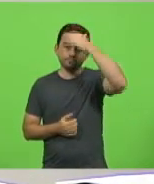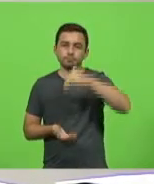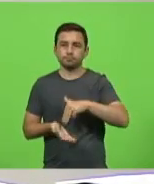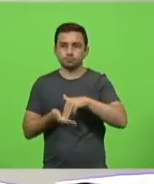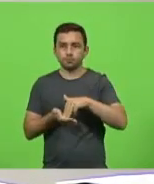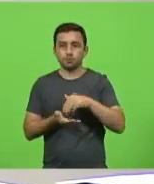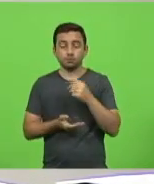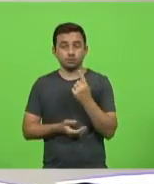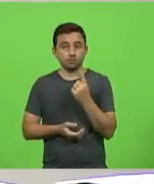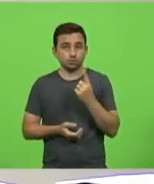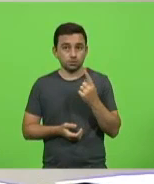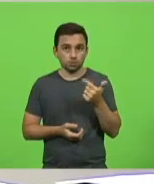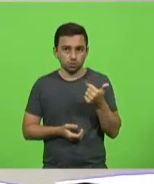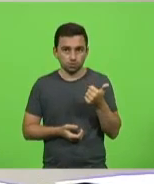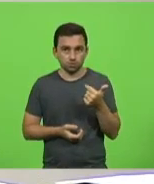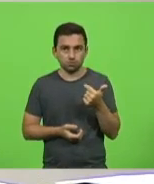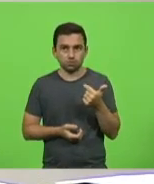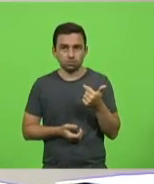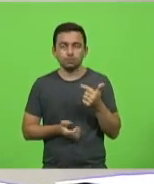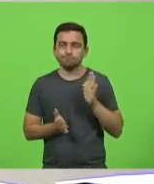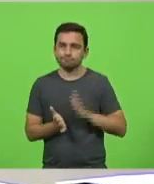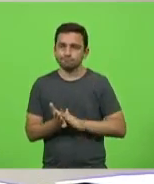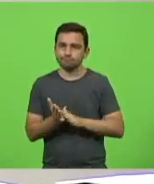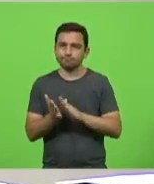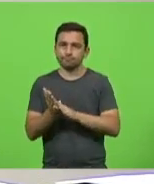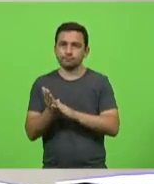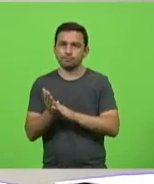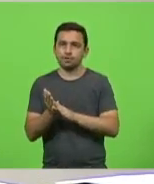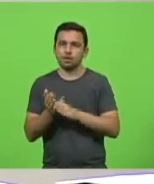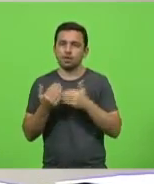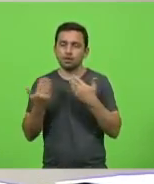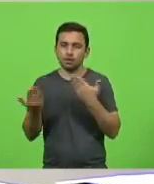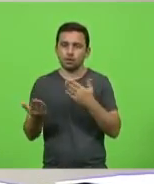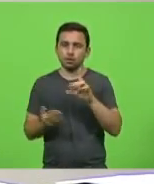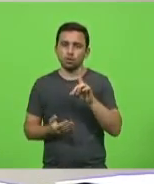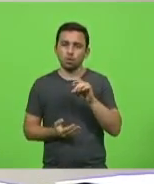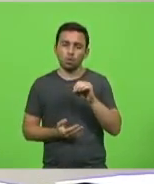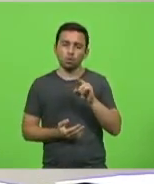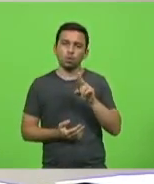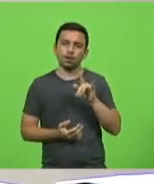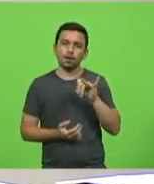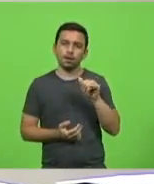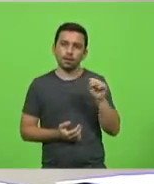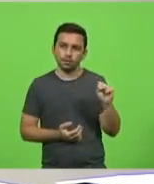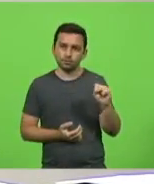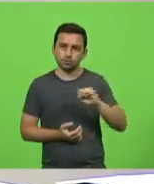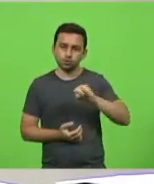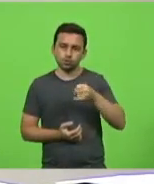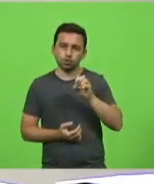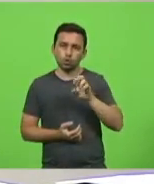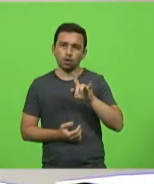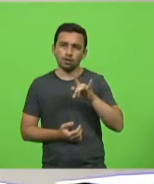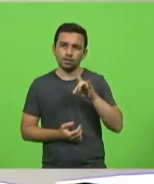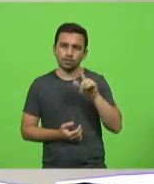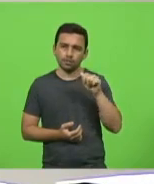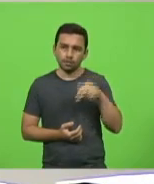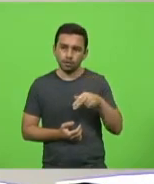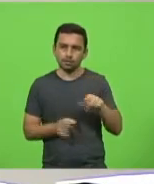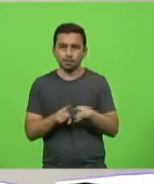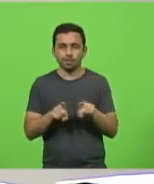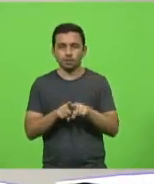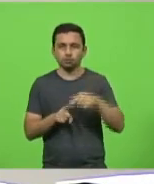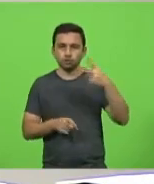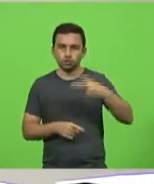112. Parabenizando o cabo da PM, Douglas Camargo Jordani e o segundo sargento da